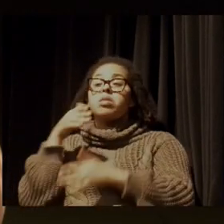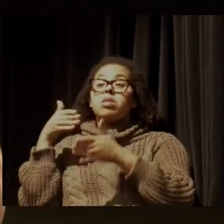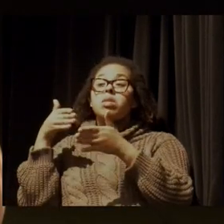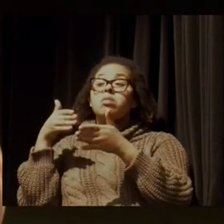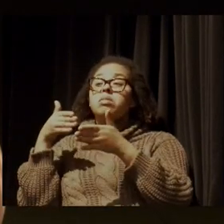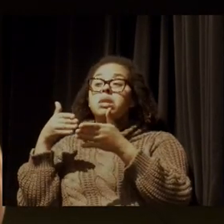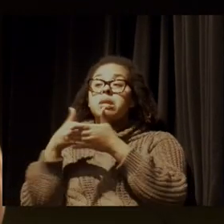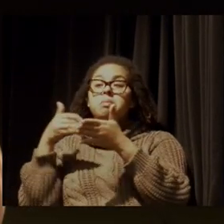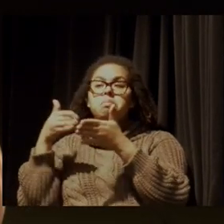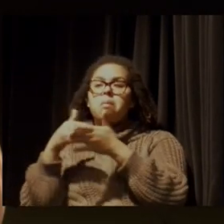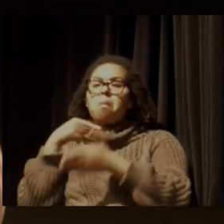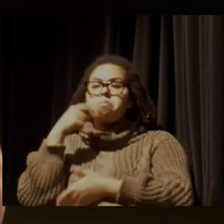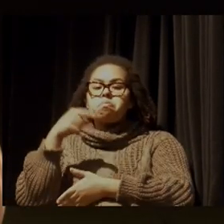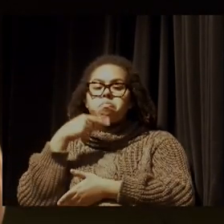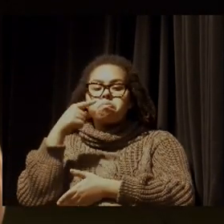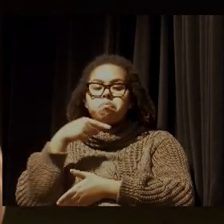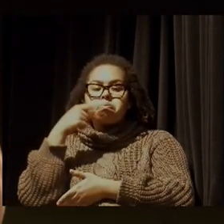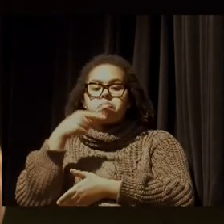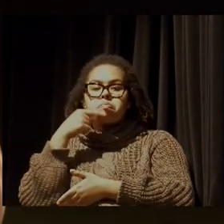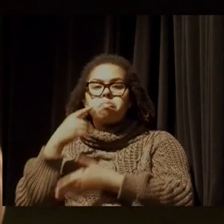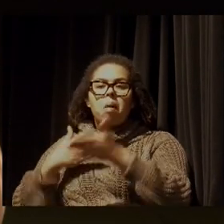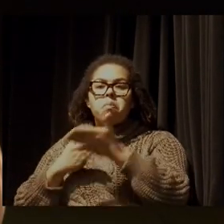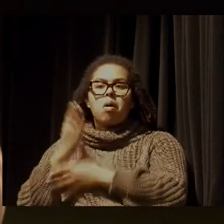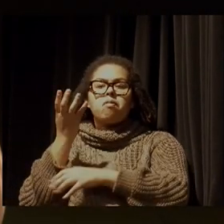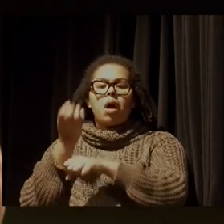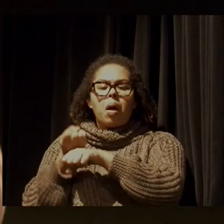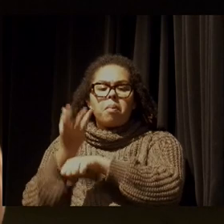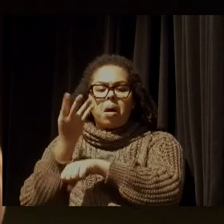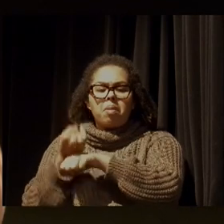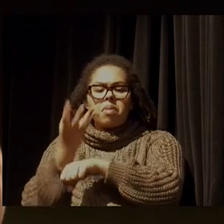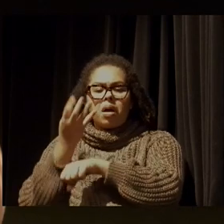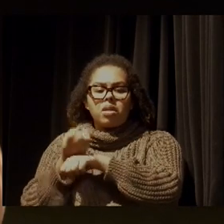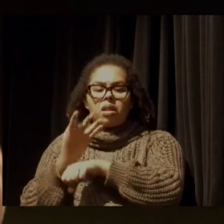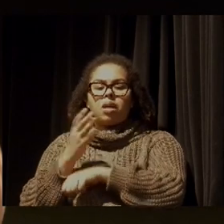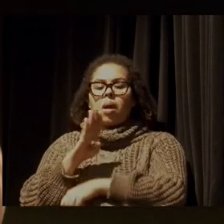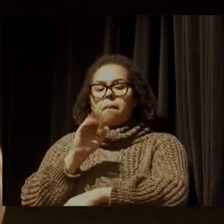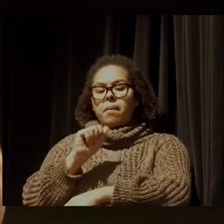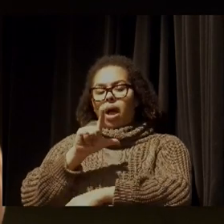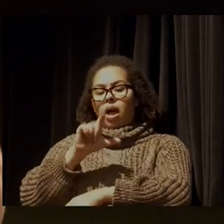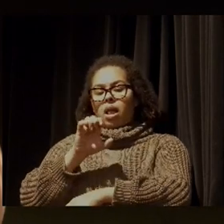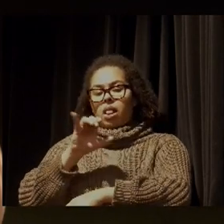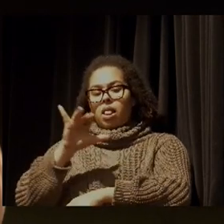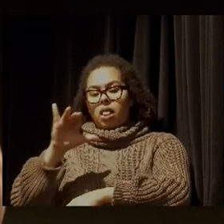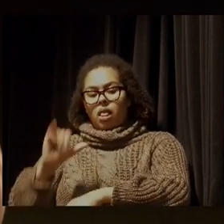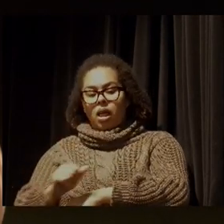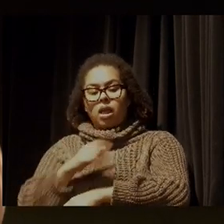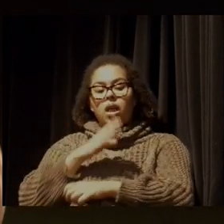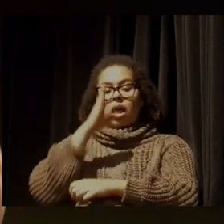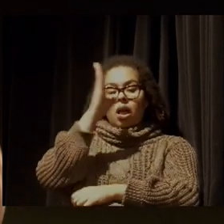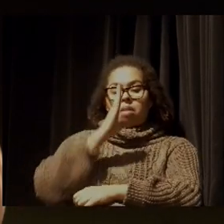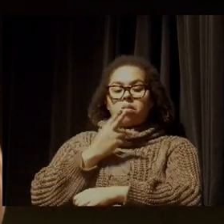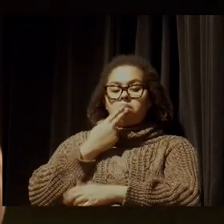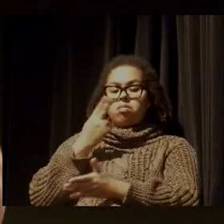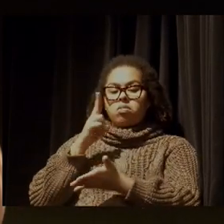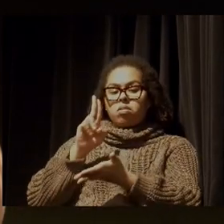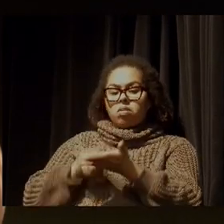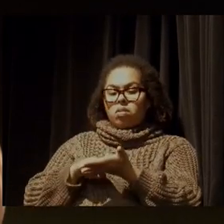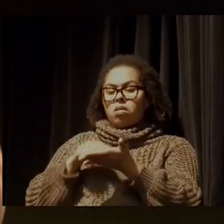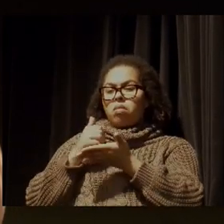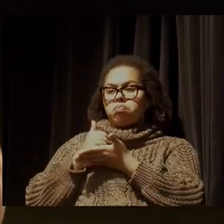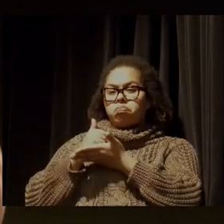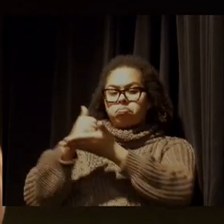a aprovação das Baleias. O Brasil inteiro começou a mandar carta para os